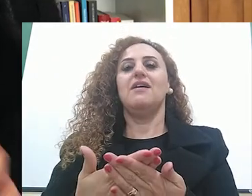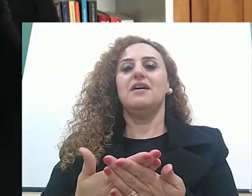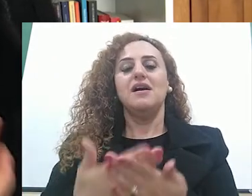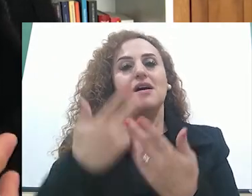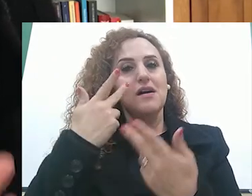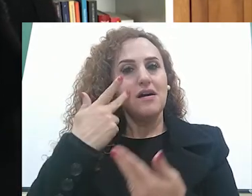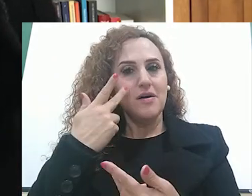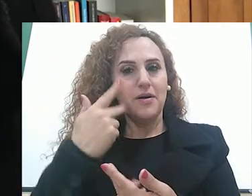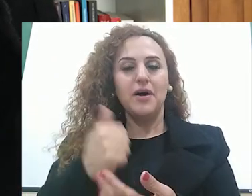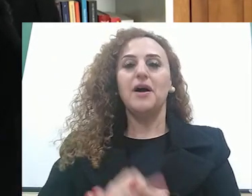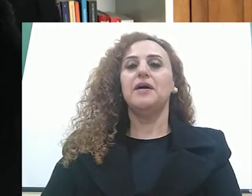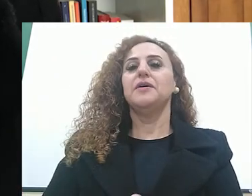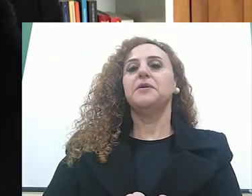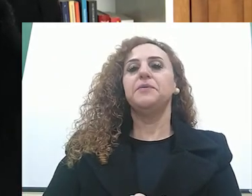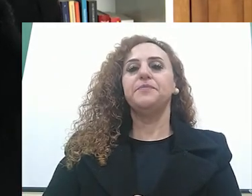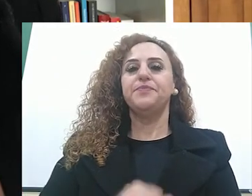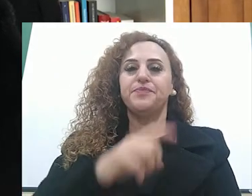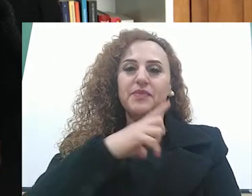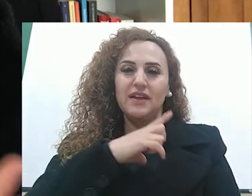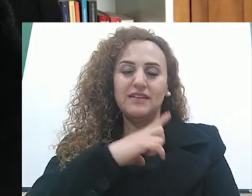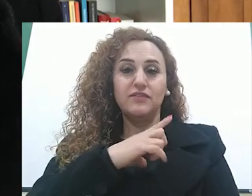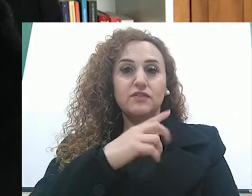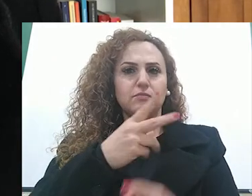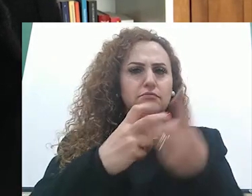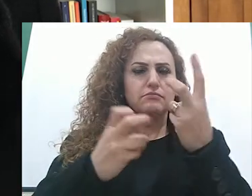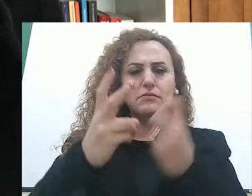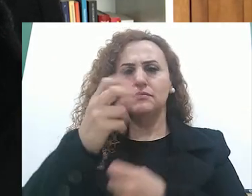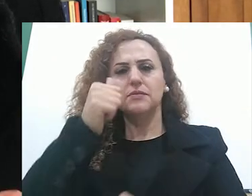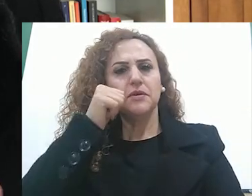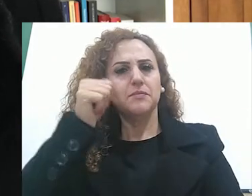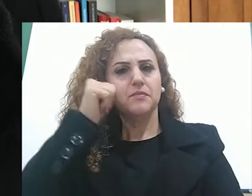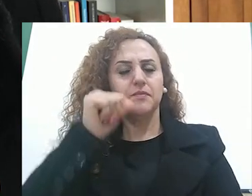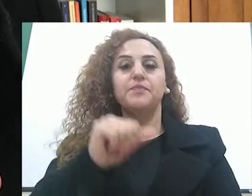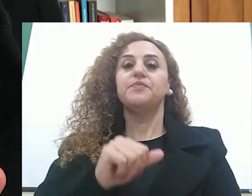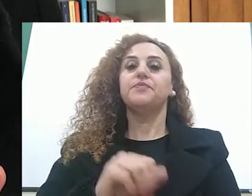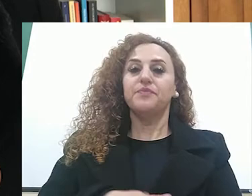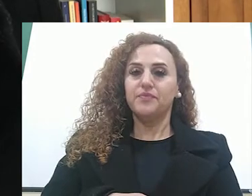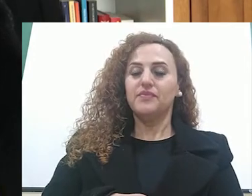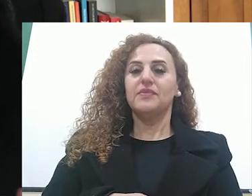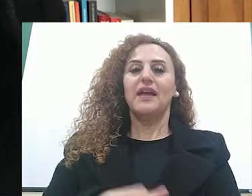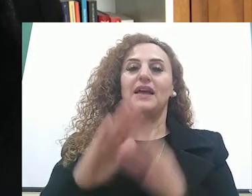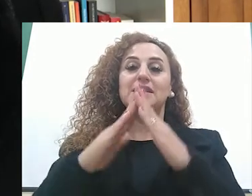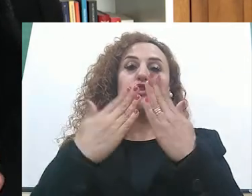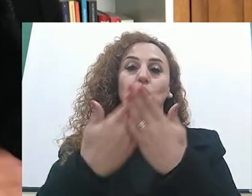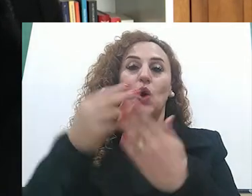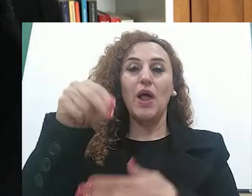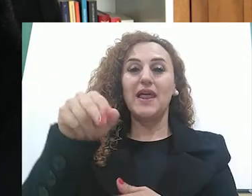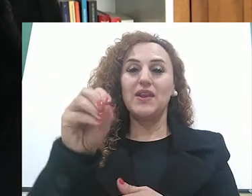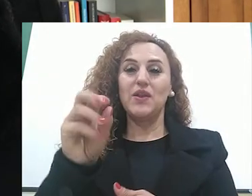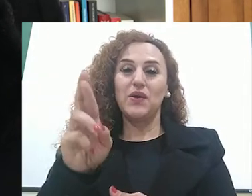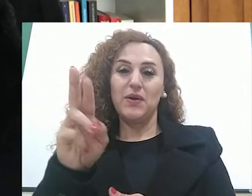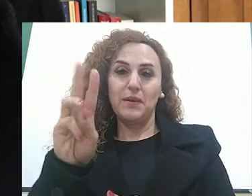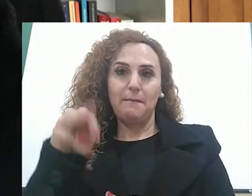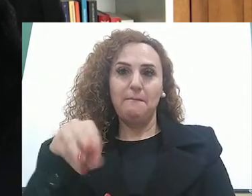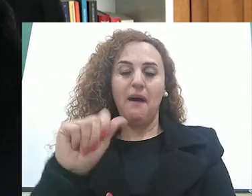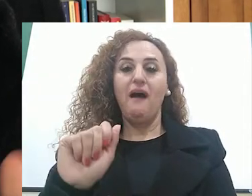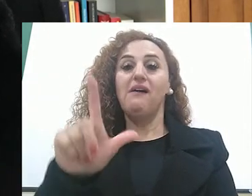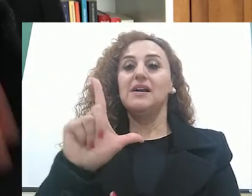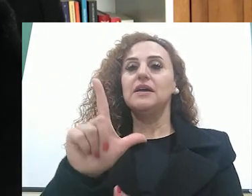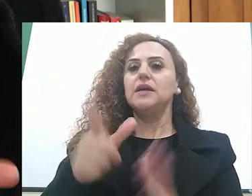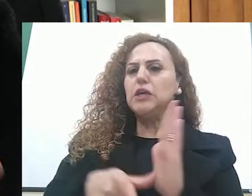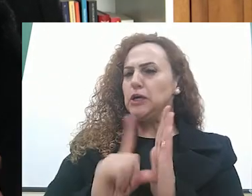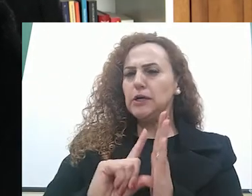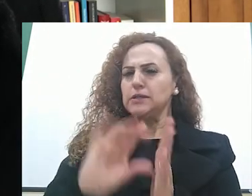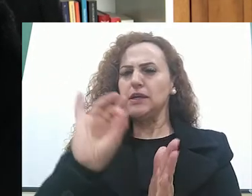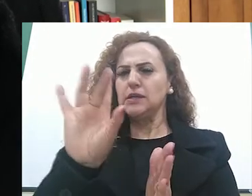quase que exclusivamente feminino, A vai ter muitas mulheres frequentando a escola normal e a profissão de professor, né?